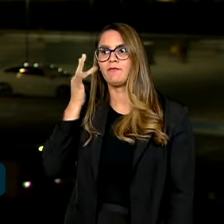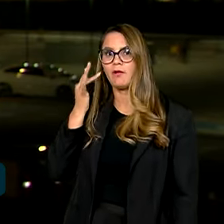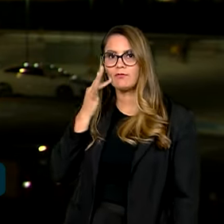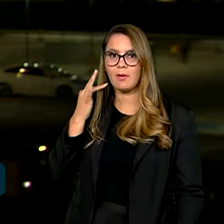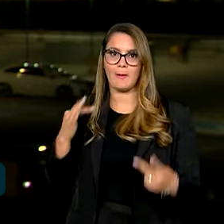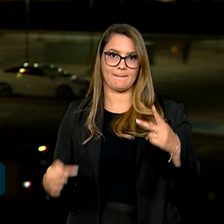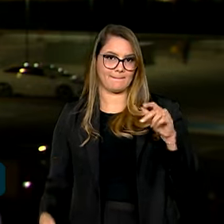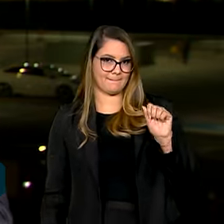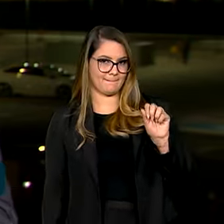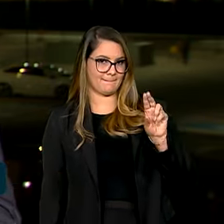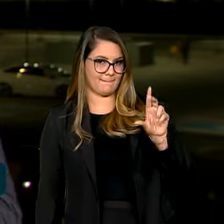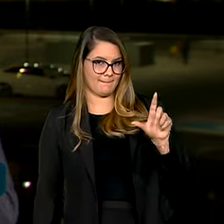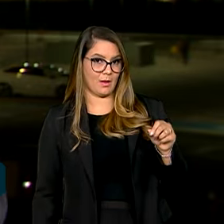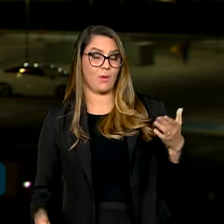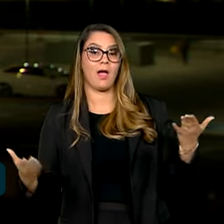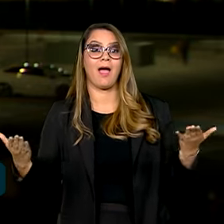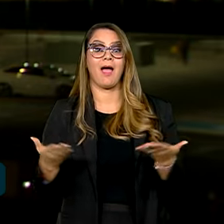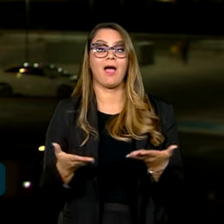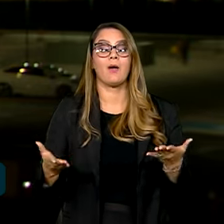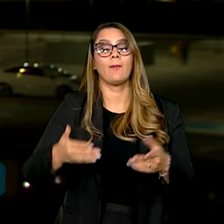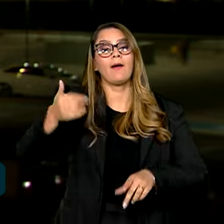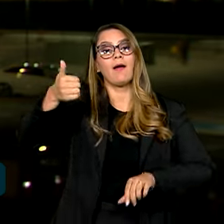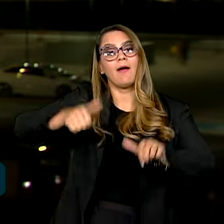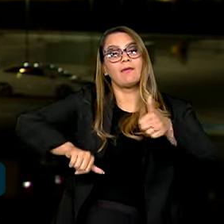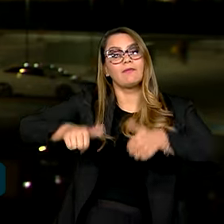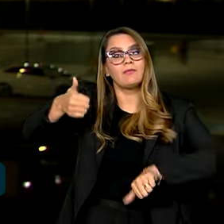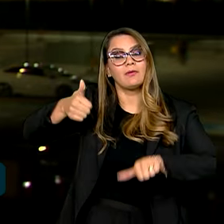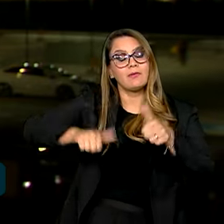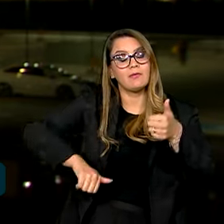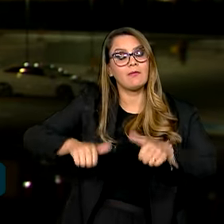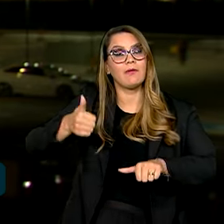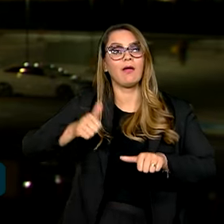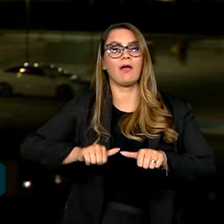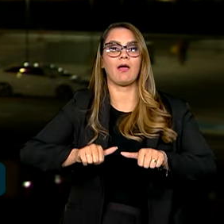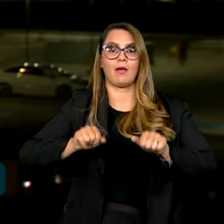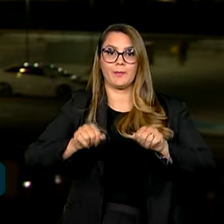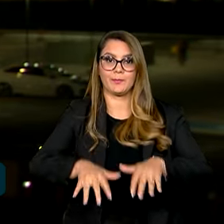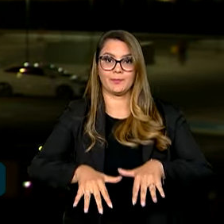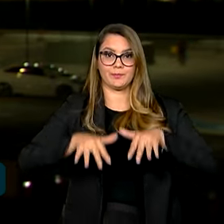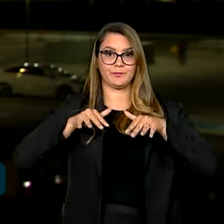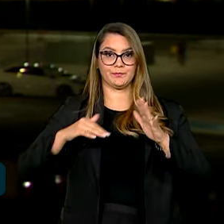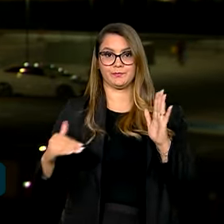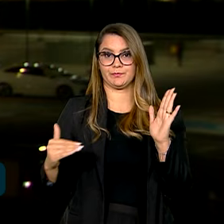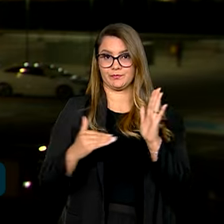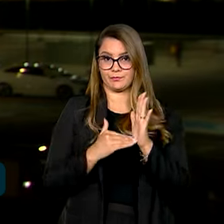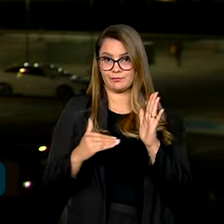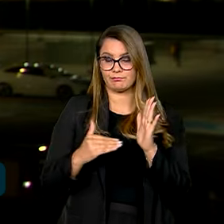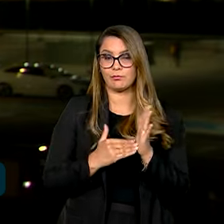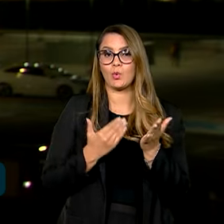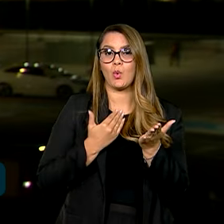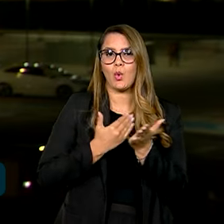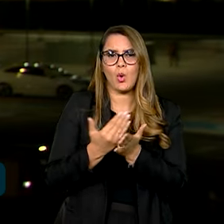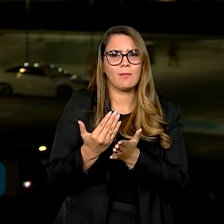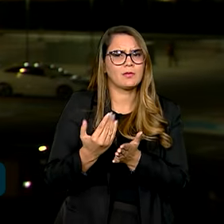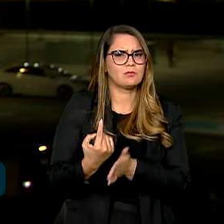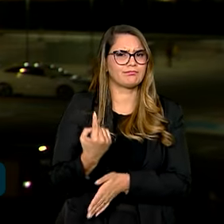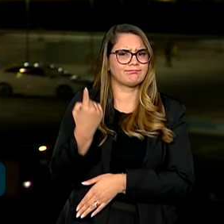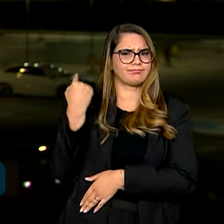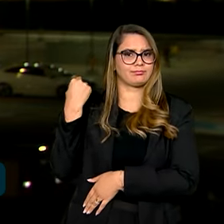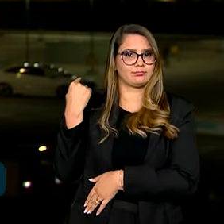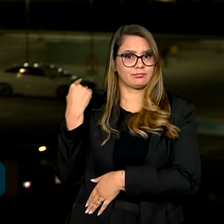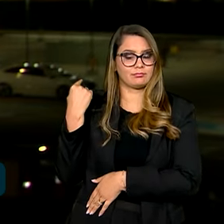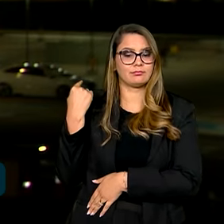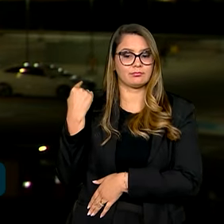Paulo Groné agora estão sendo avaliadas essas indicações ao plenário do Senado, que começou há pouco essa sessão.